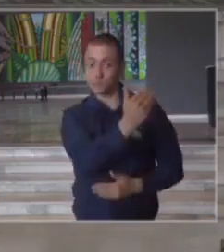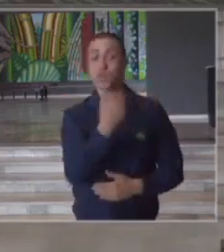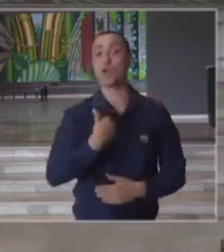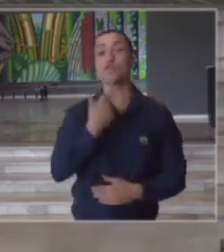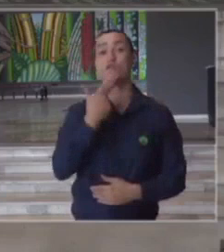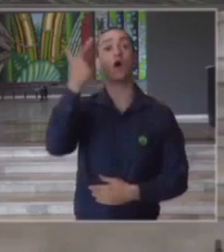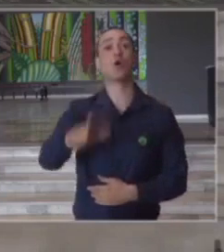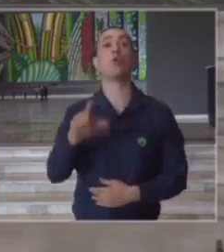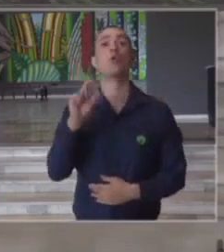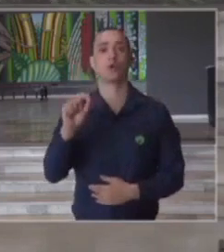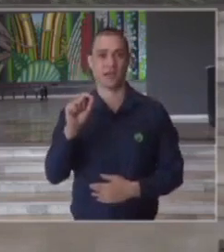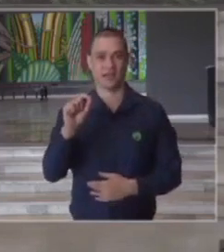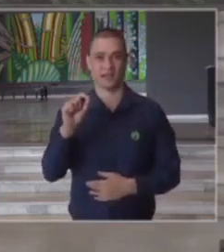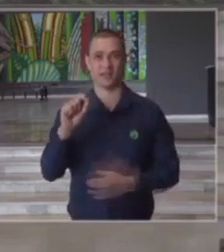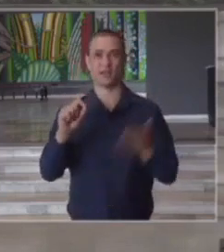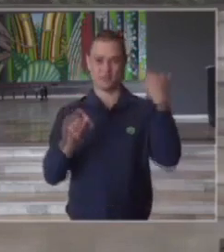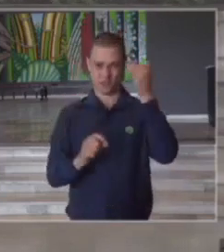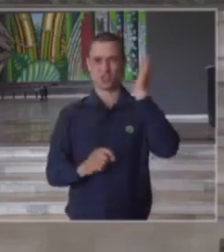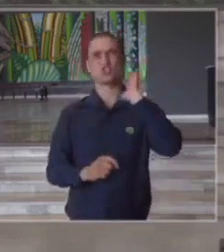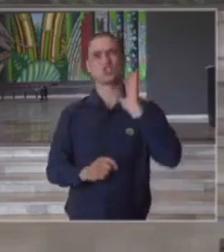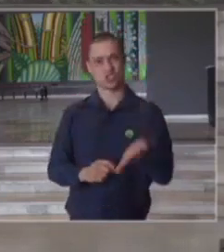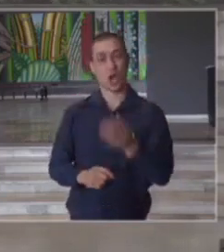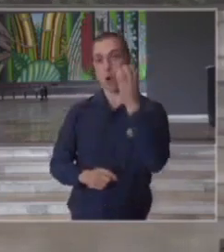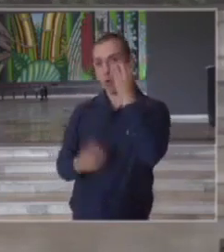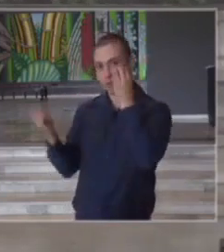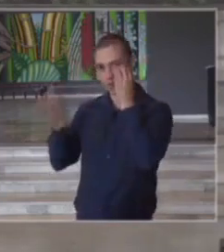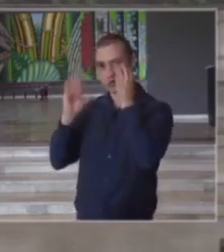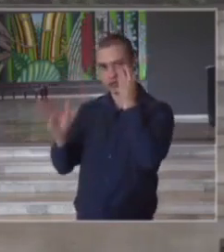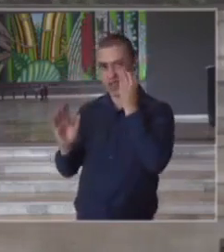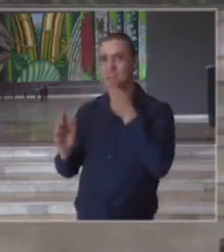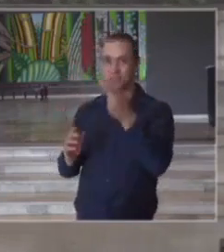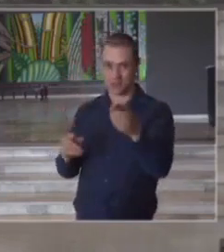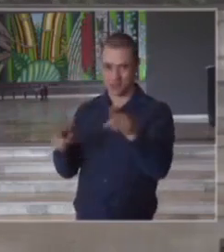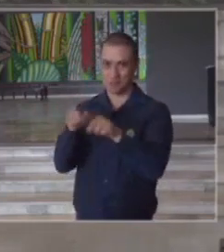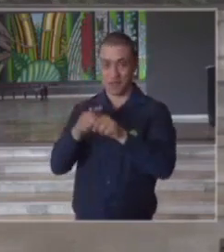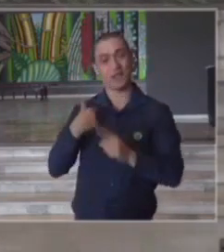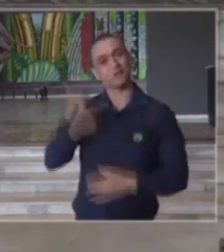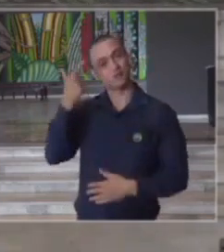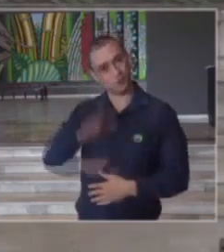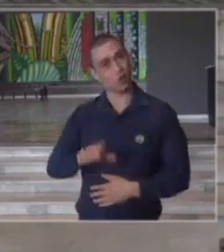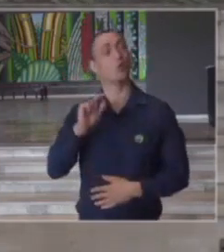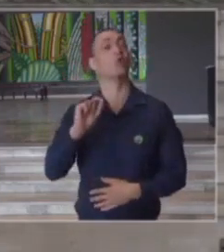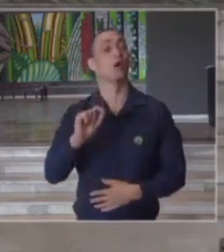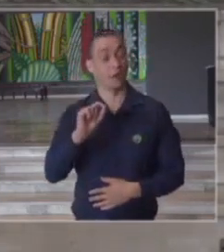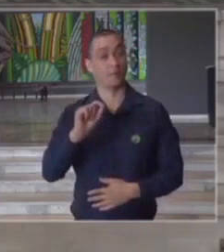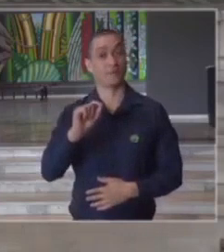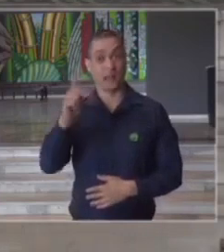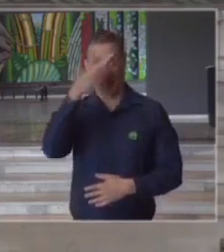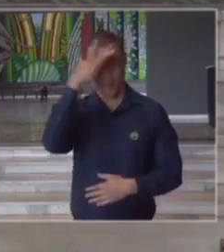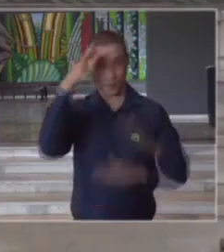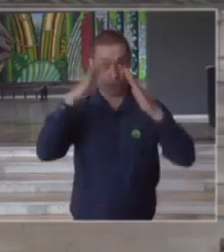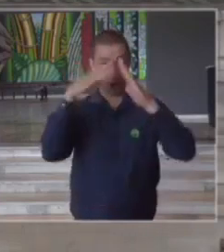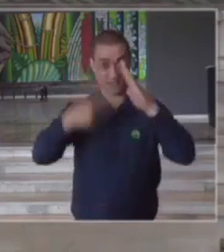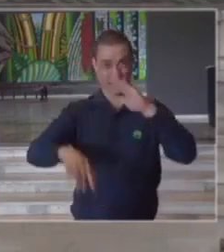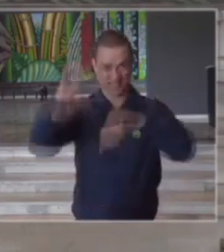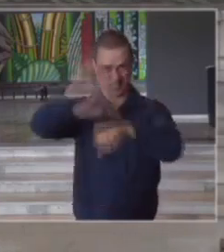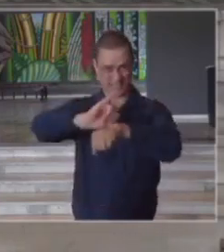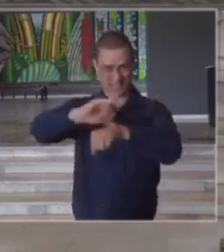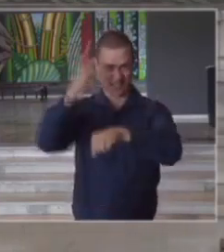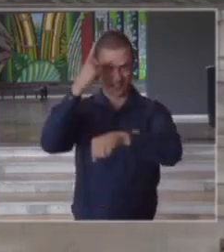recomendar tanto quanto já fez Bruno Covas prefeito da capital de São Paulo que aqueles que estão na capital de São Paulo